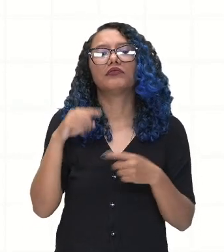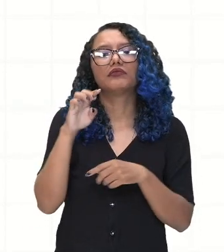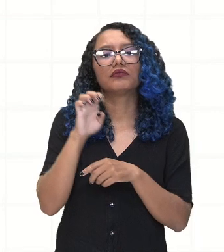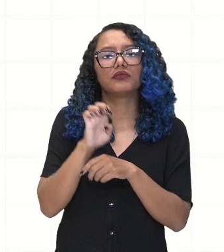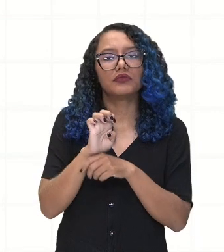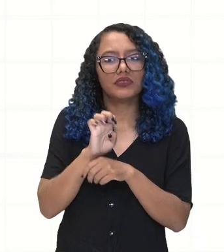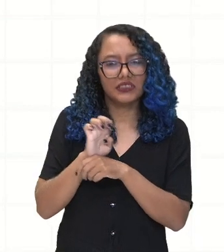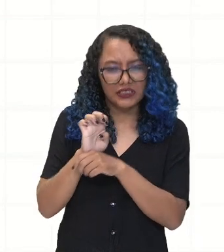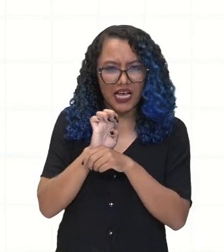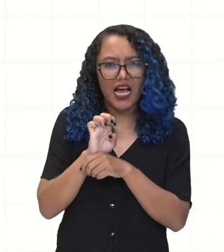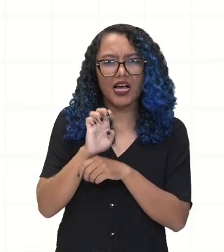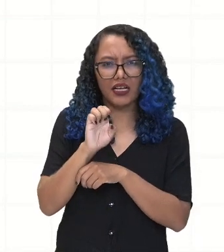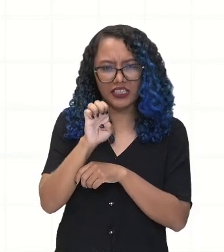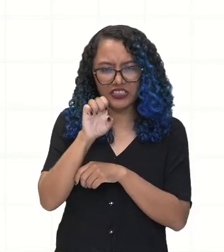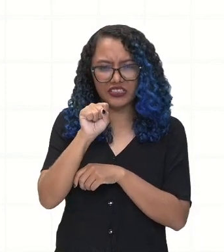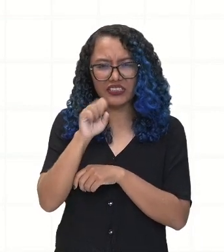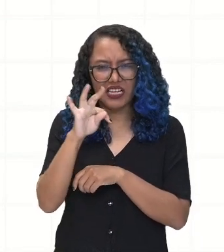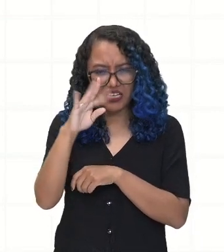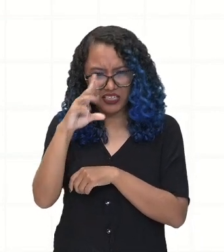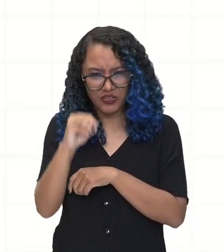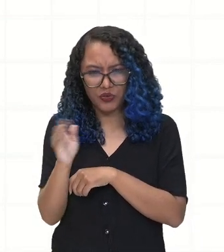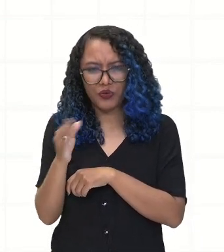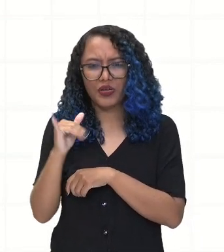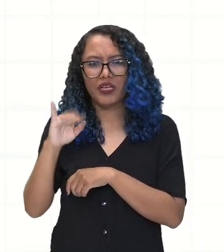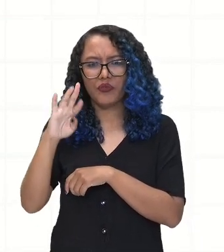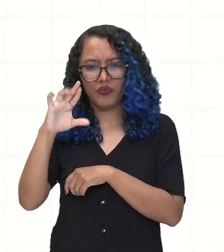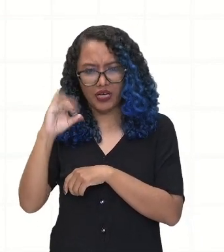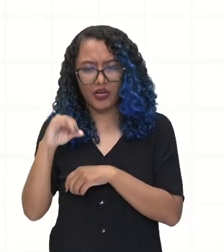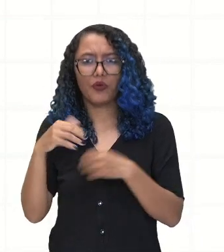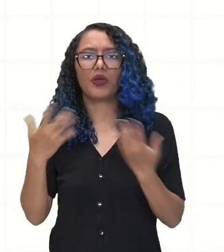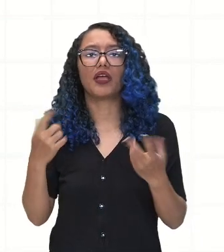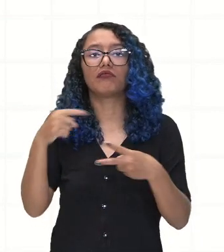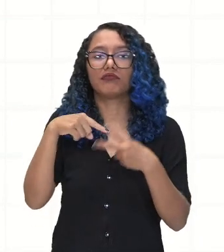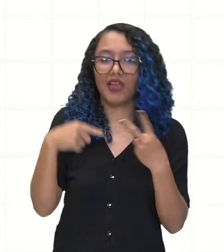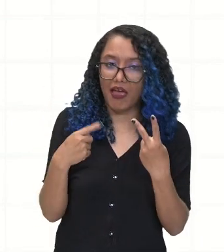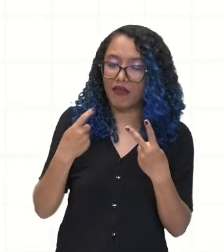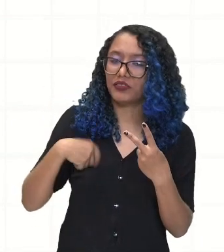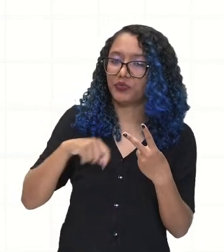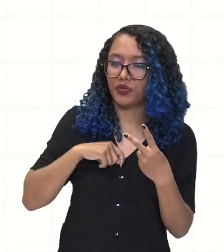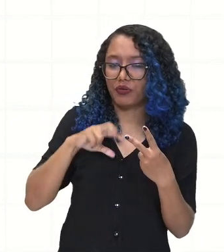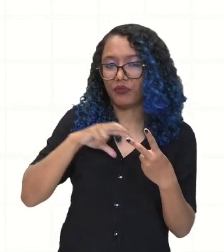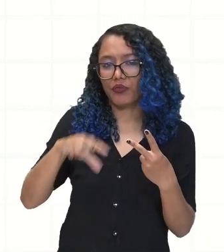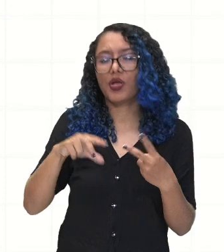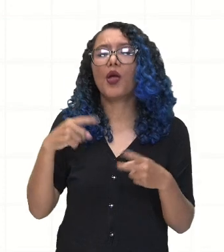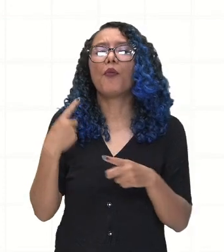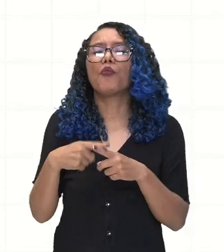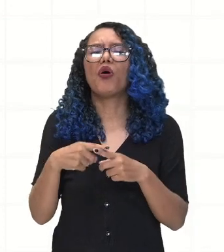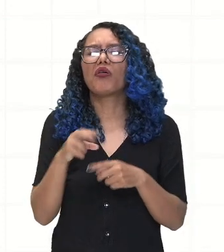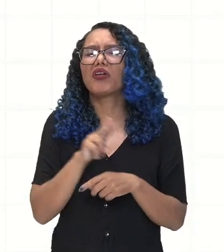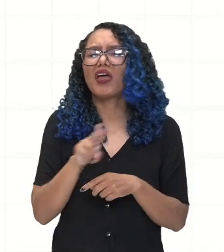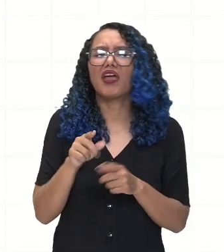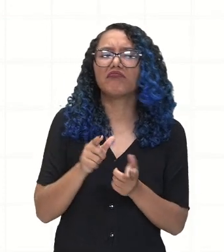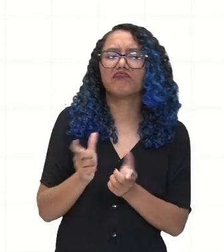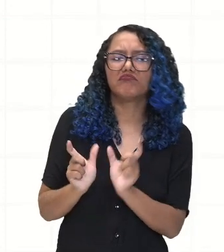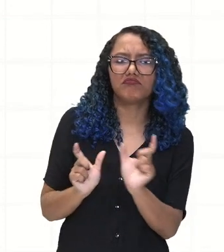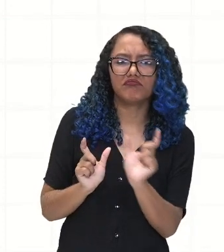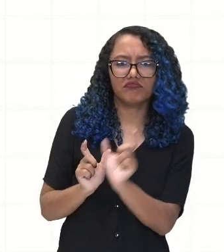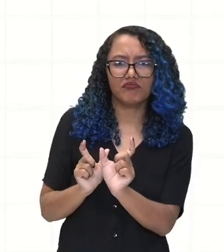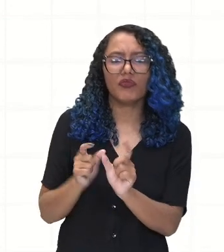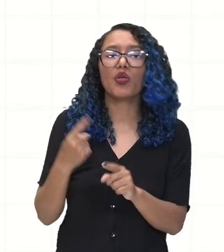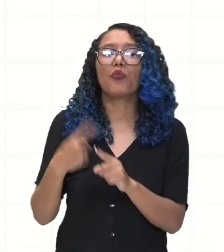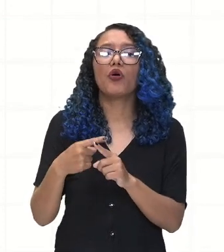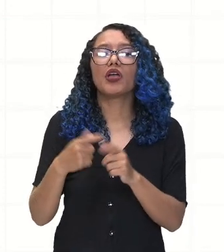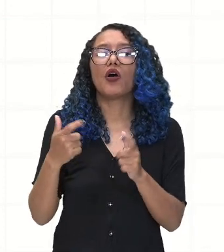Espanha, que recebe esse nome porque os dois territórios estão localizados na Península Ibérica, na